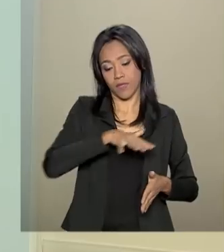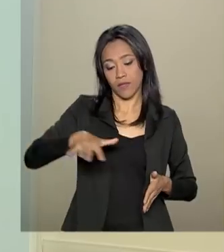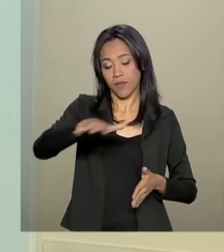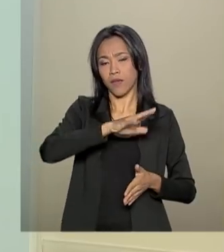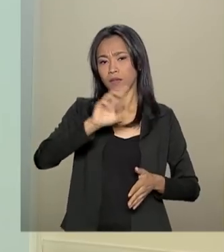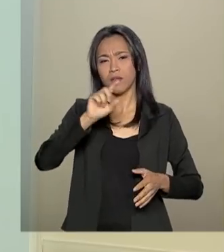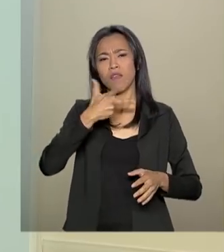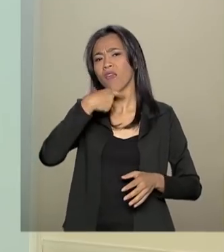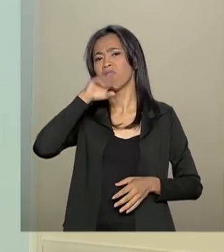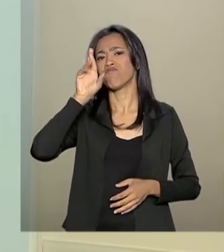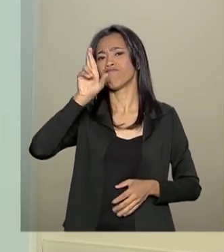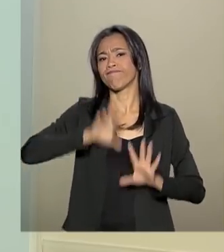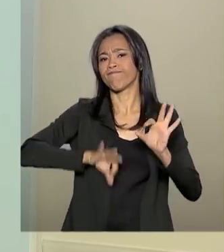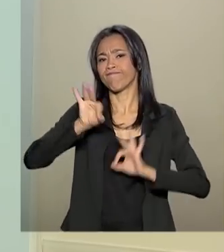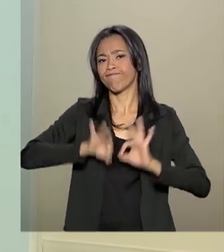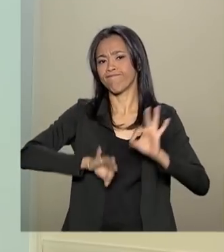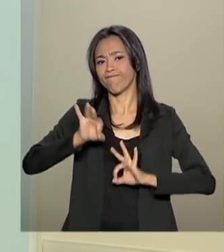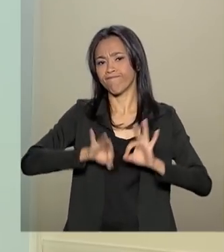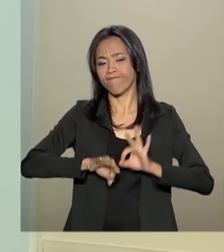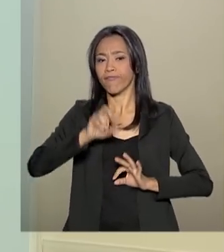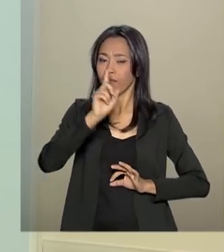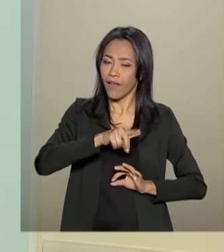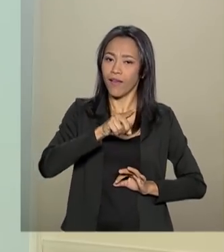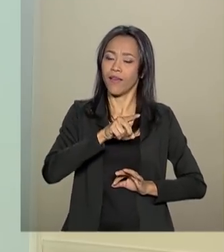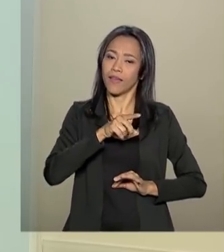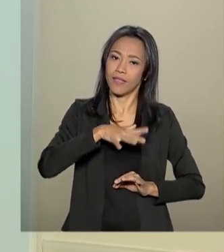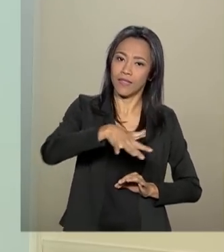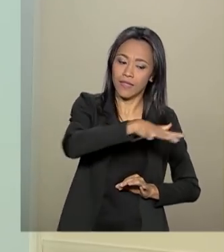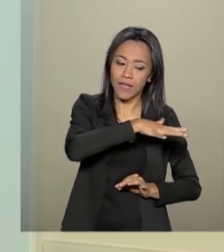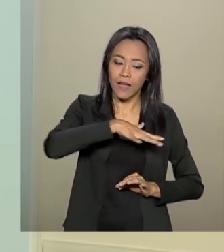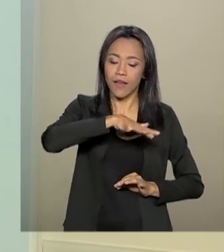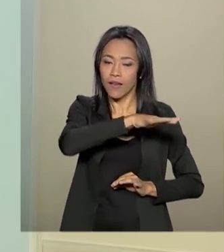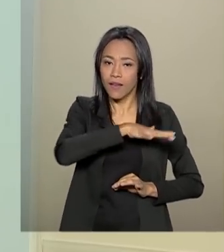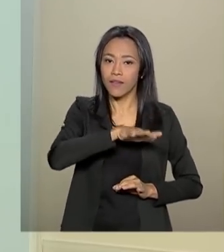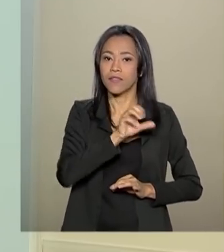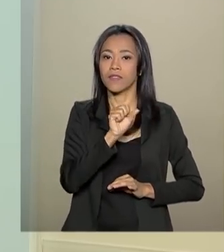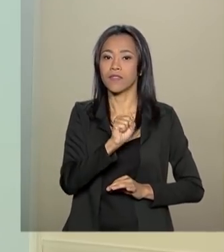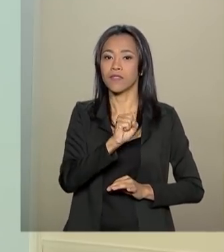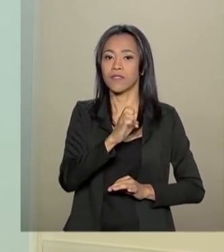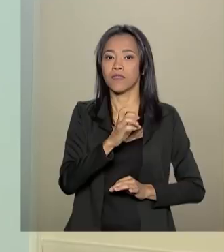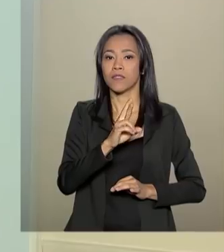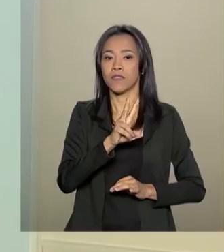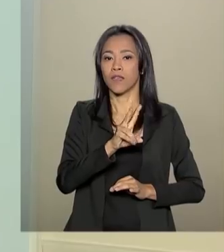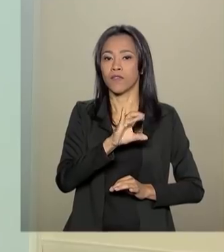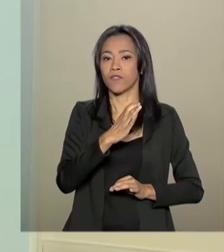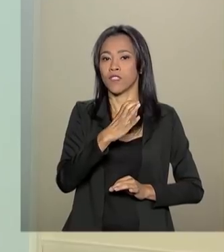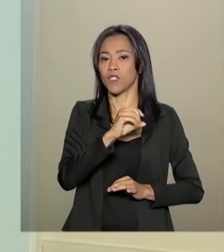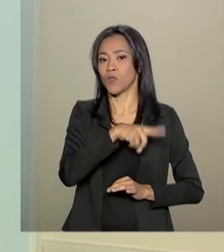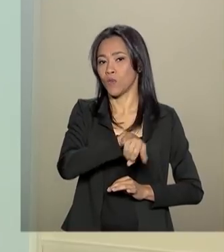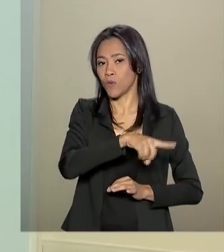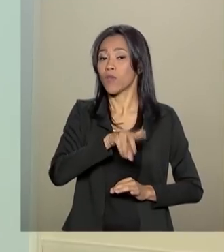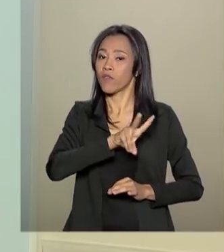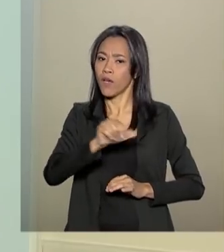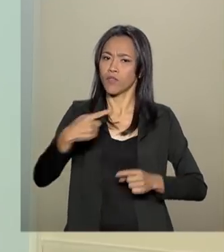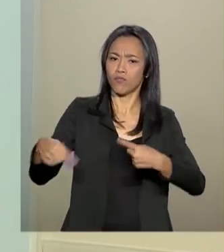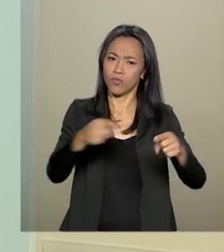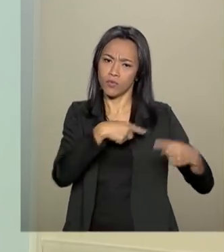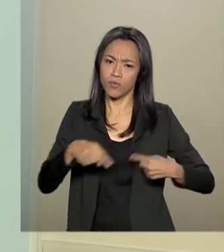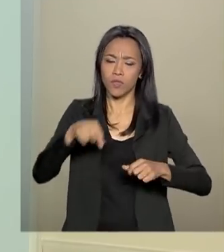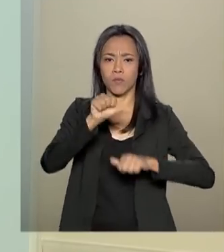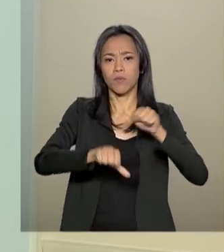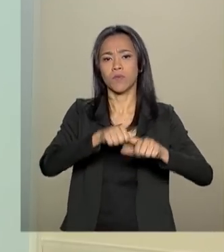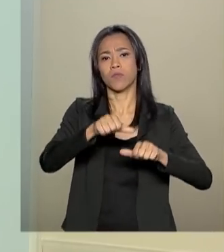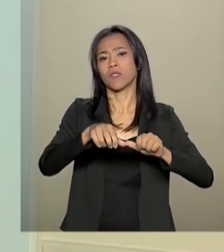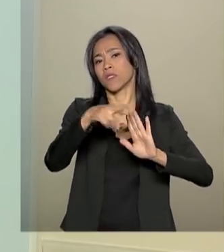promovido pela Central de Setor de Serviços e vai discutir as reformas da Previdência e